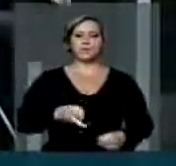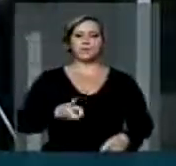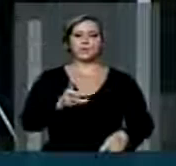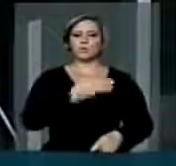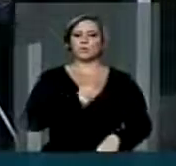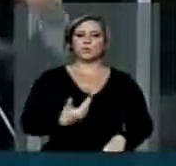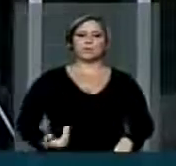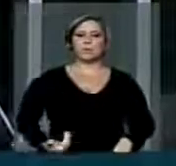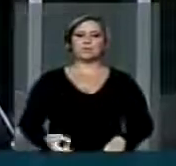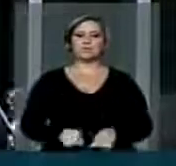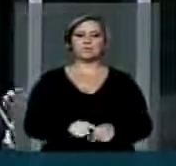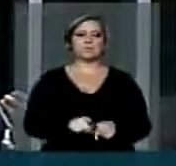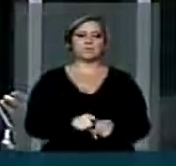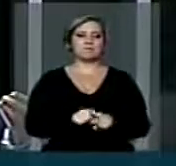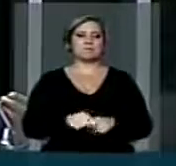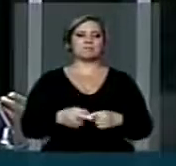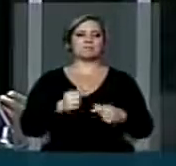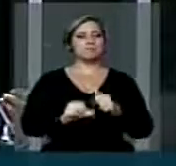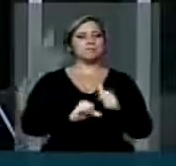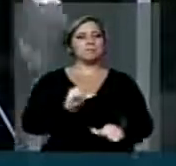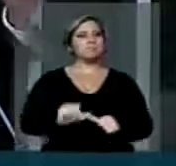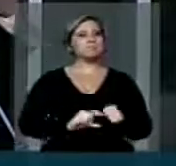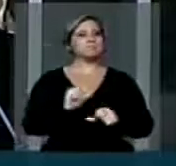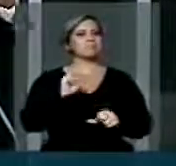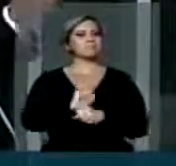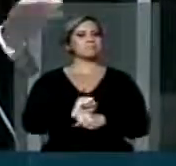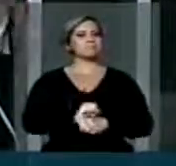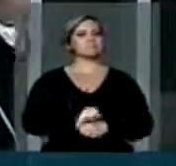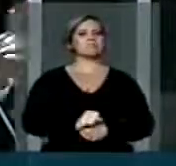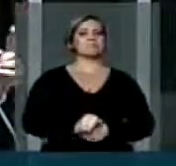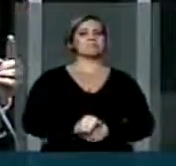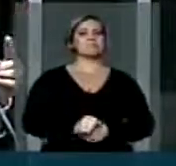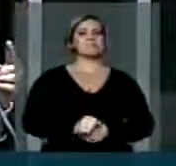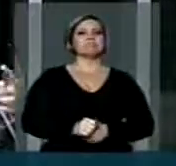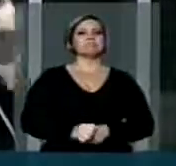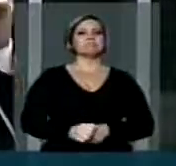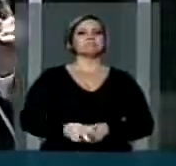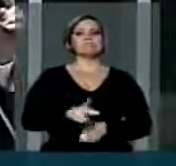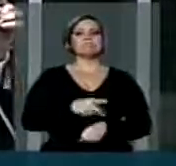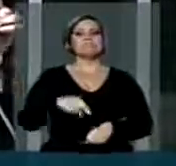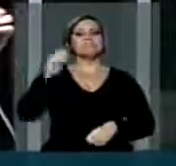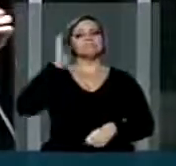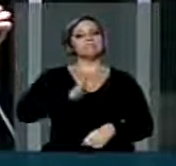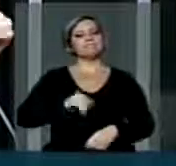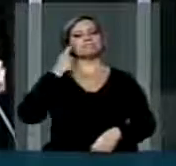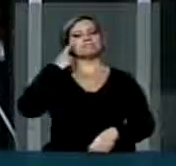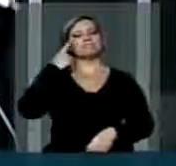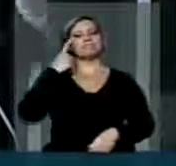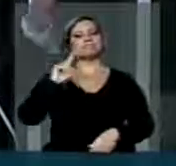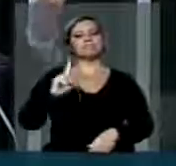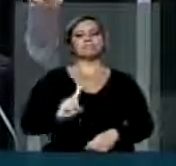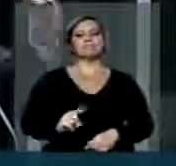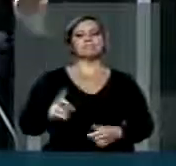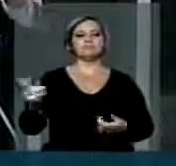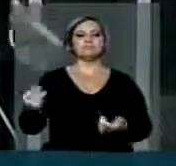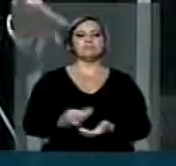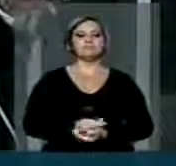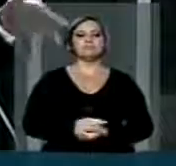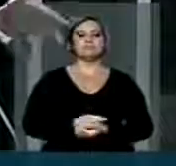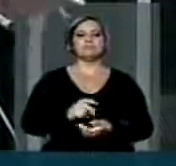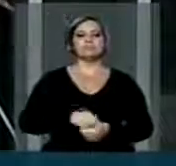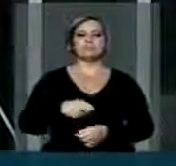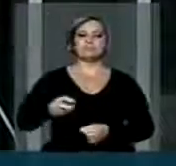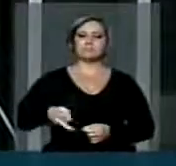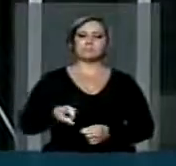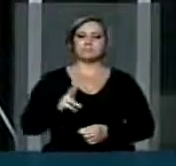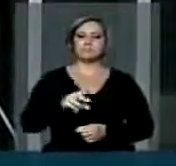governo. Precisamos estancar esse processo. O país não sabe o que está acontecendo e o futuro que nos reserva se